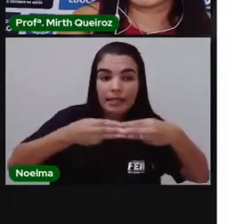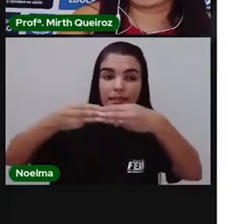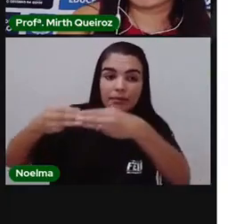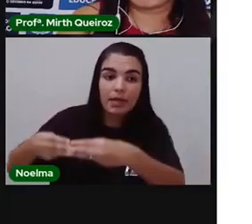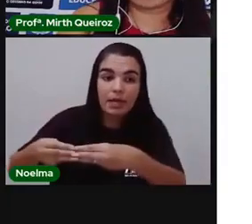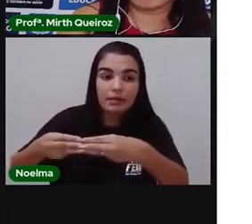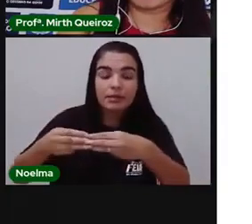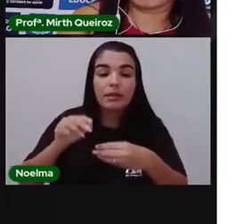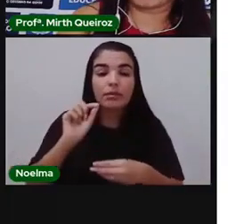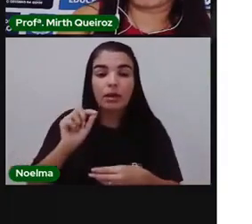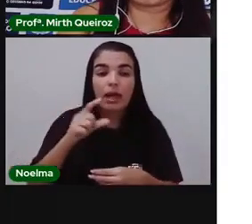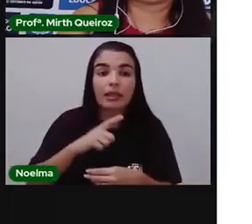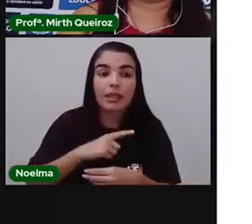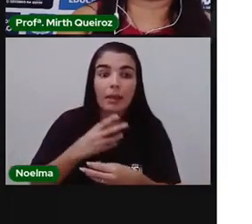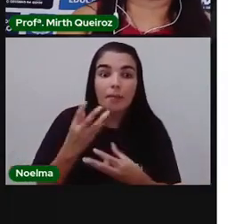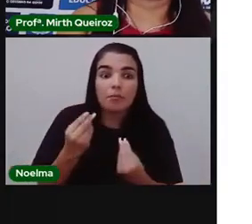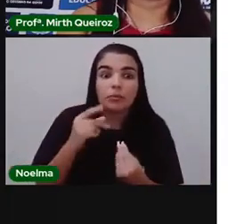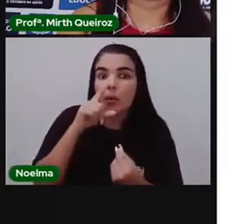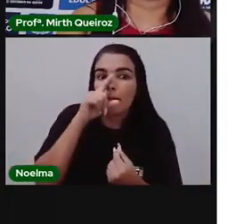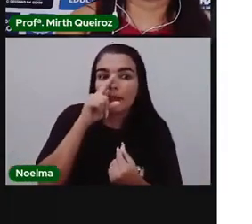criticamente em perigo.